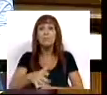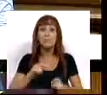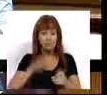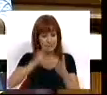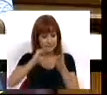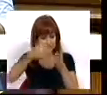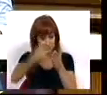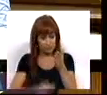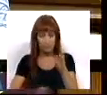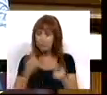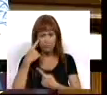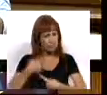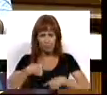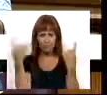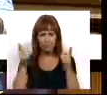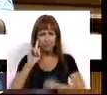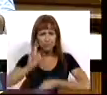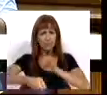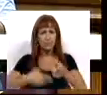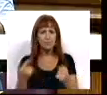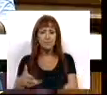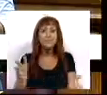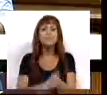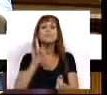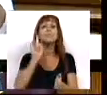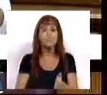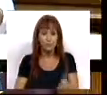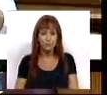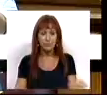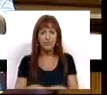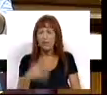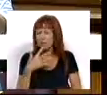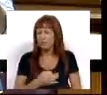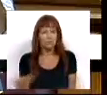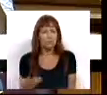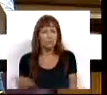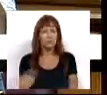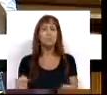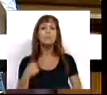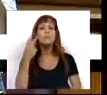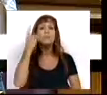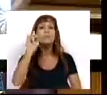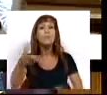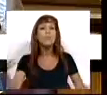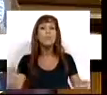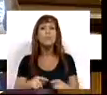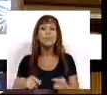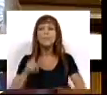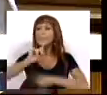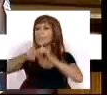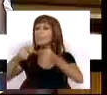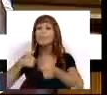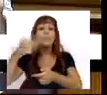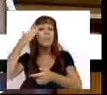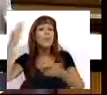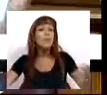que esta petição não retrata aquela que é a realidade. Inacreditavelmente, aquilo que vimos foi aqueles que